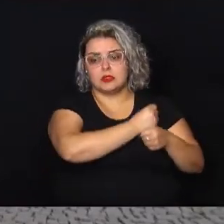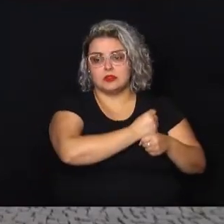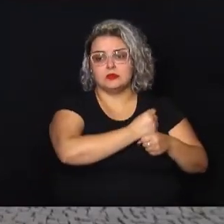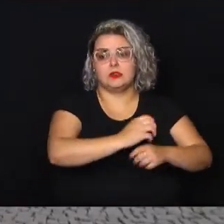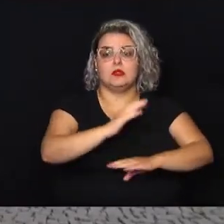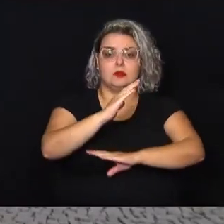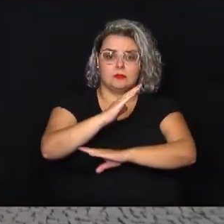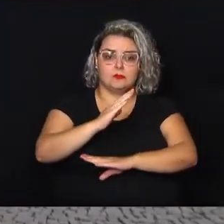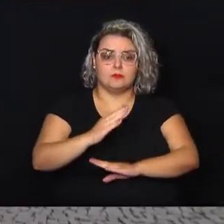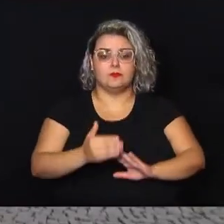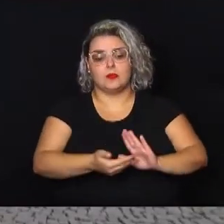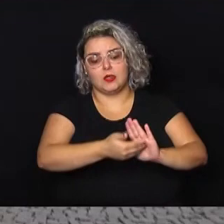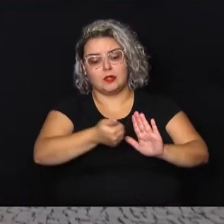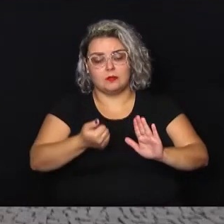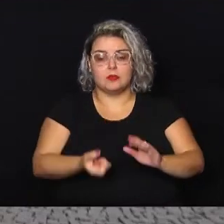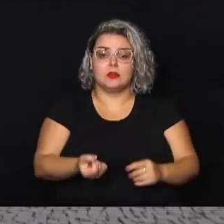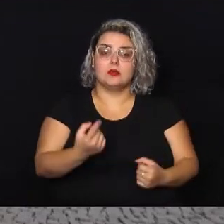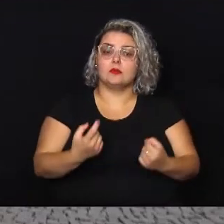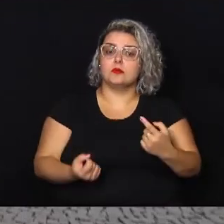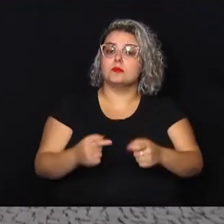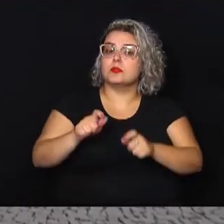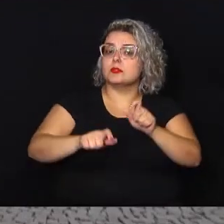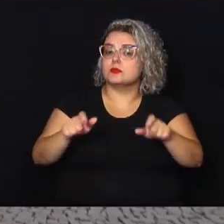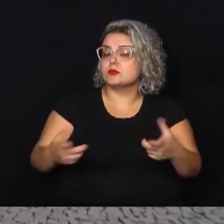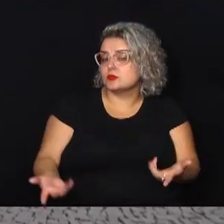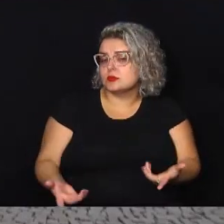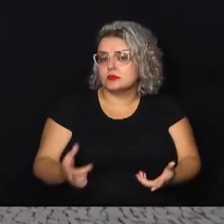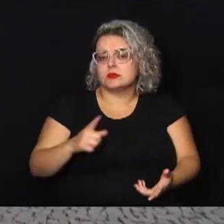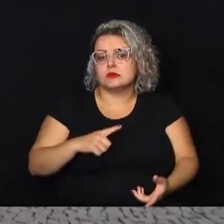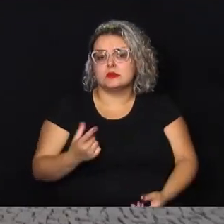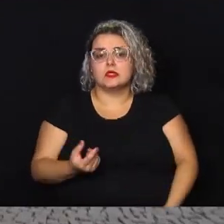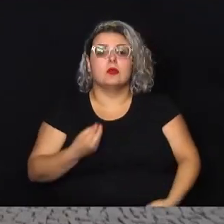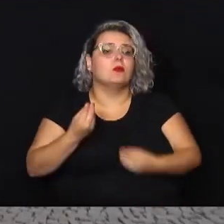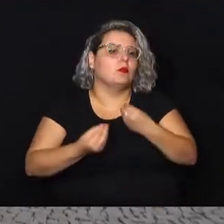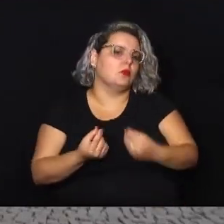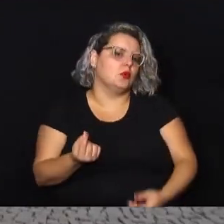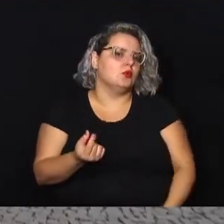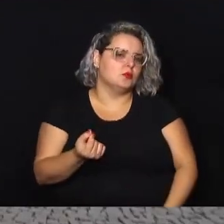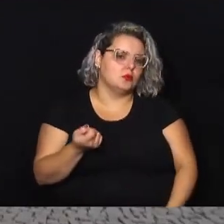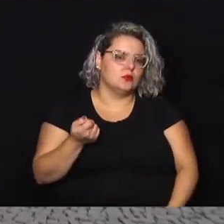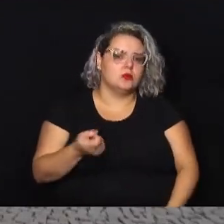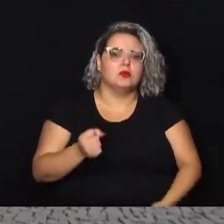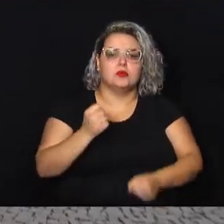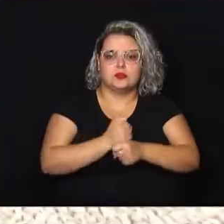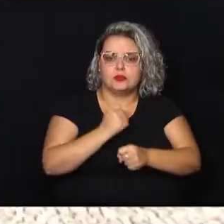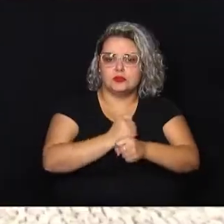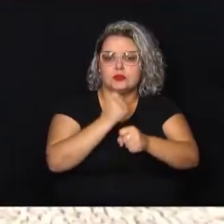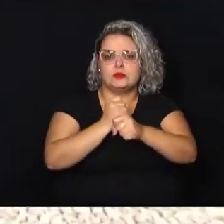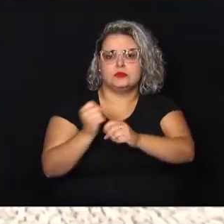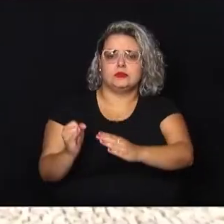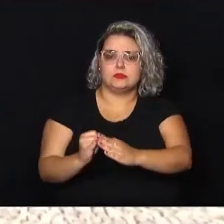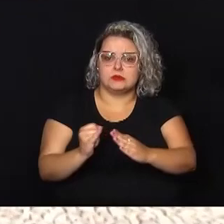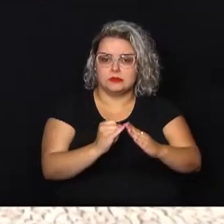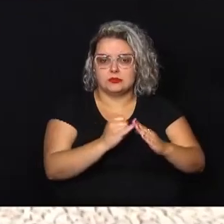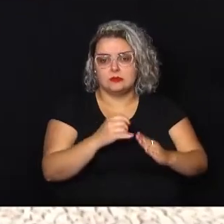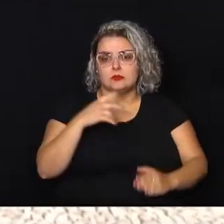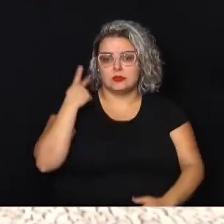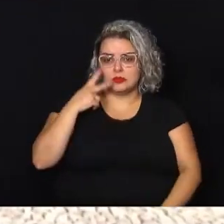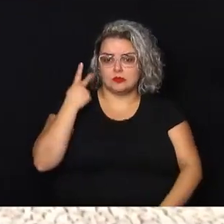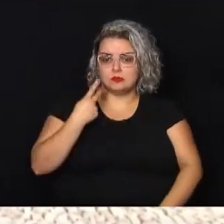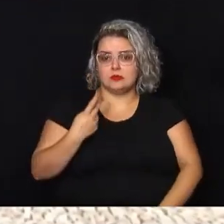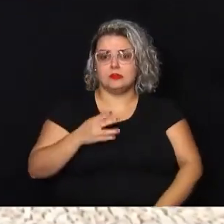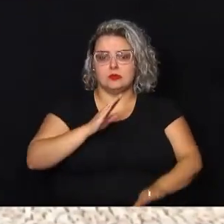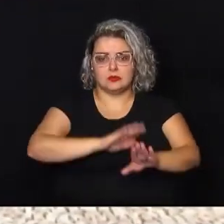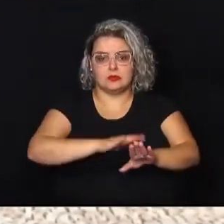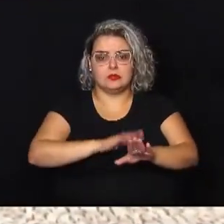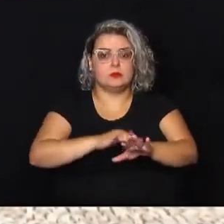isenção apenas para algumas pessoas que vão ter condições financeiras de fazer reforma nos seus imóveis. Para o vereador, as medidas